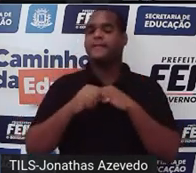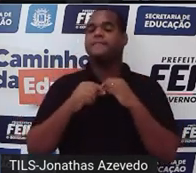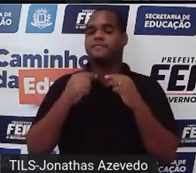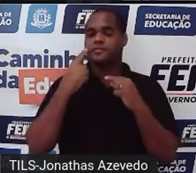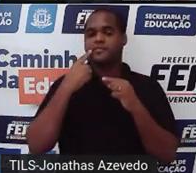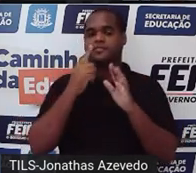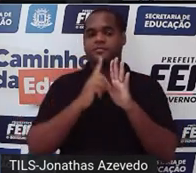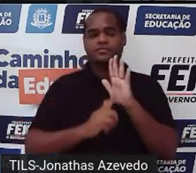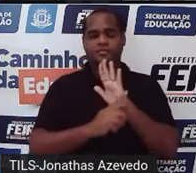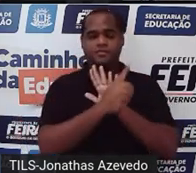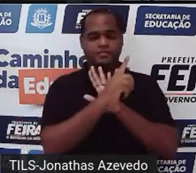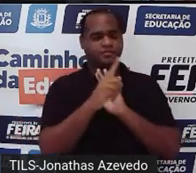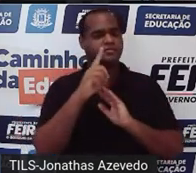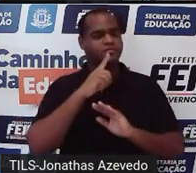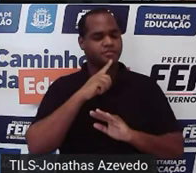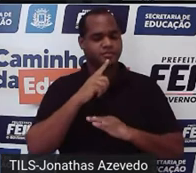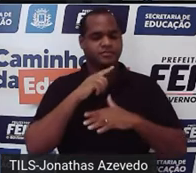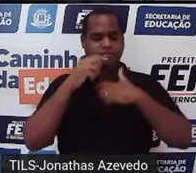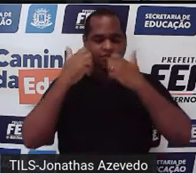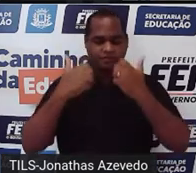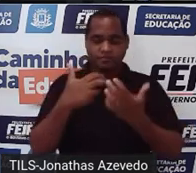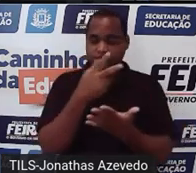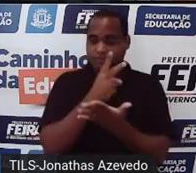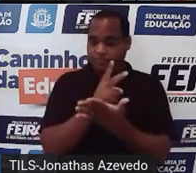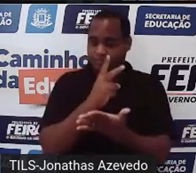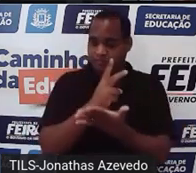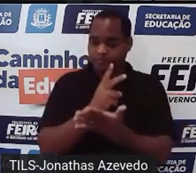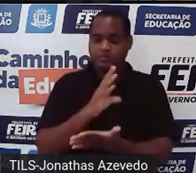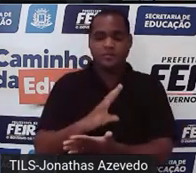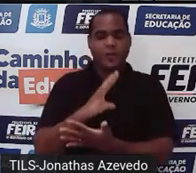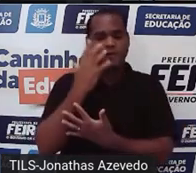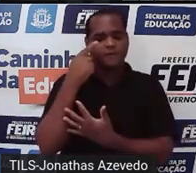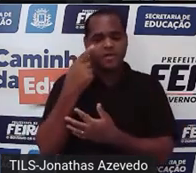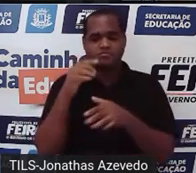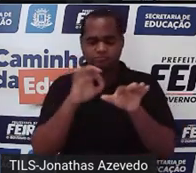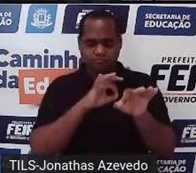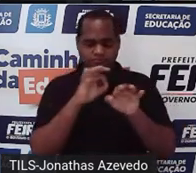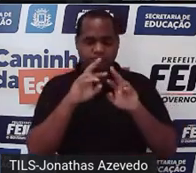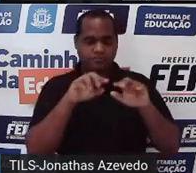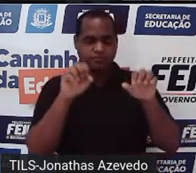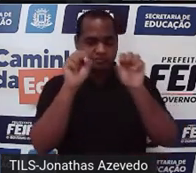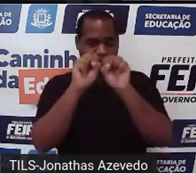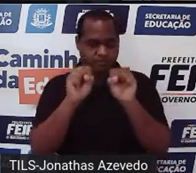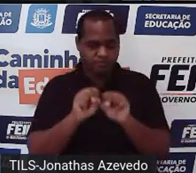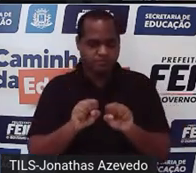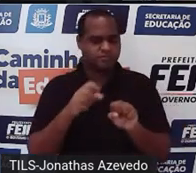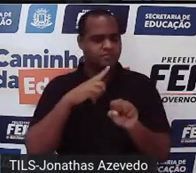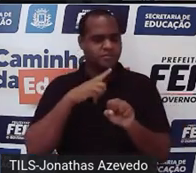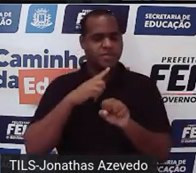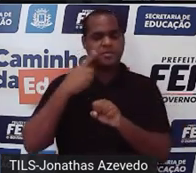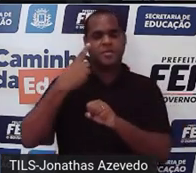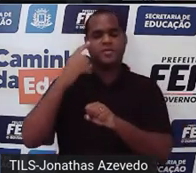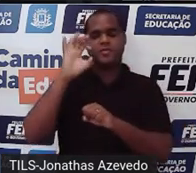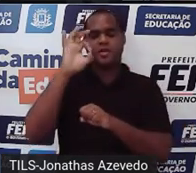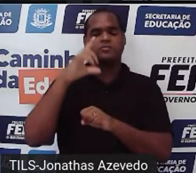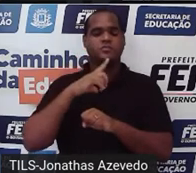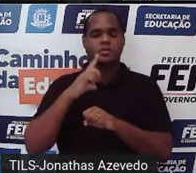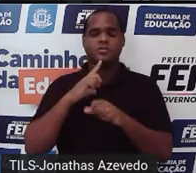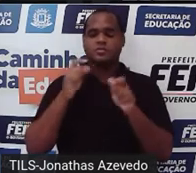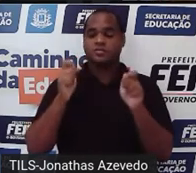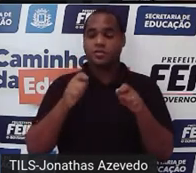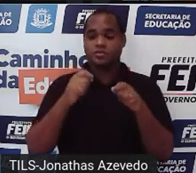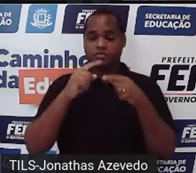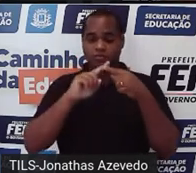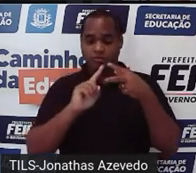e isso sempre vai acontecer quando você resolver sistemas de equação do primeiro grau com duas incógnitas